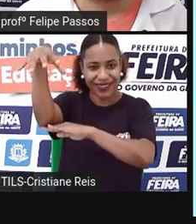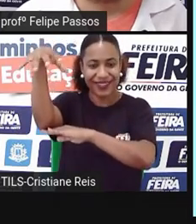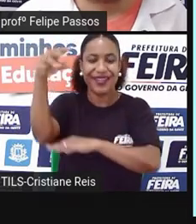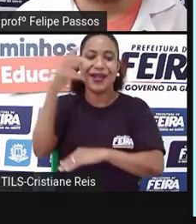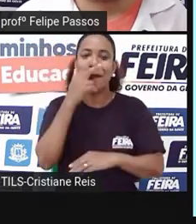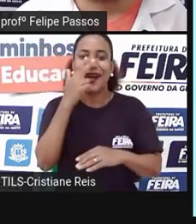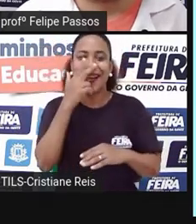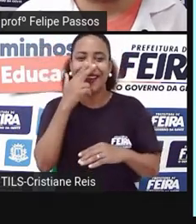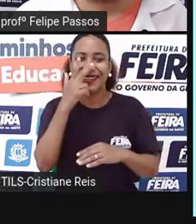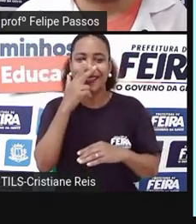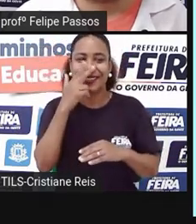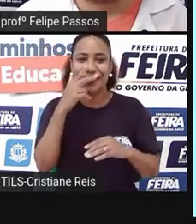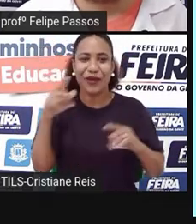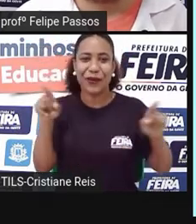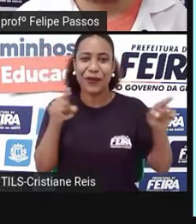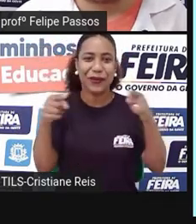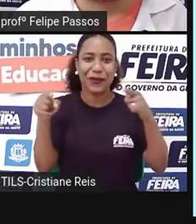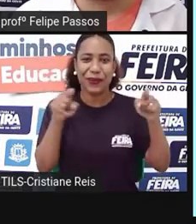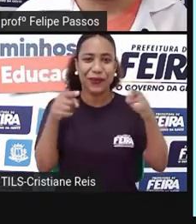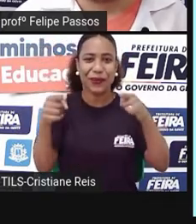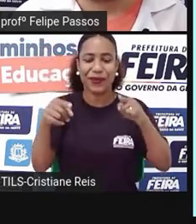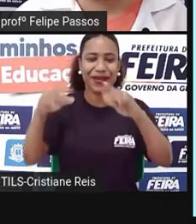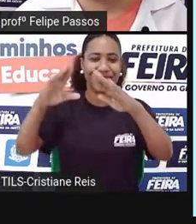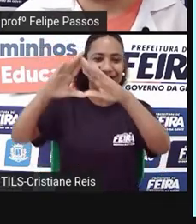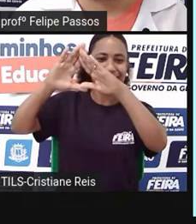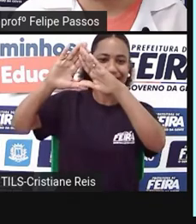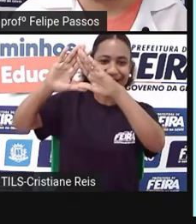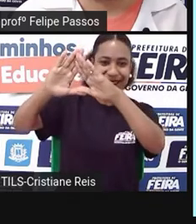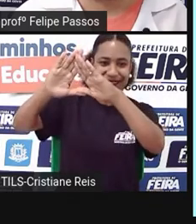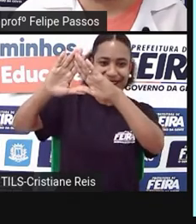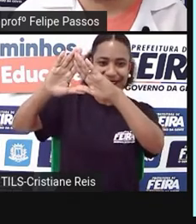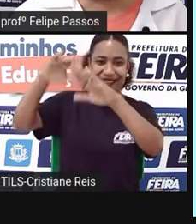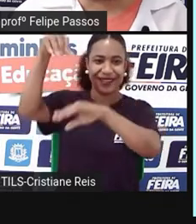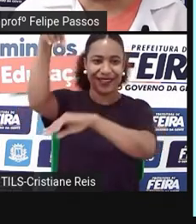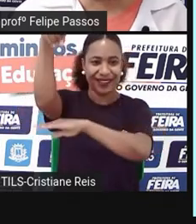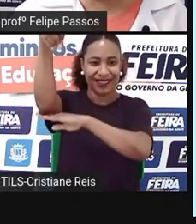que é um prisma e e aí a gente parece uma